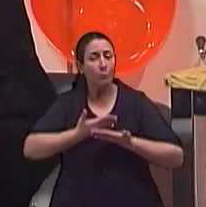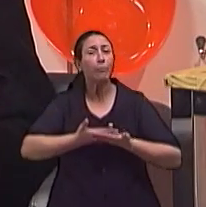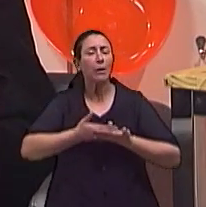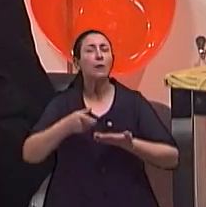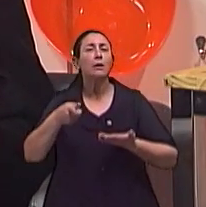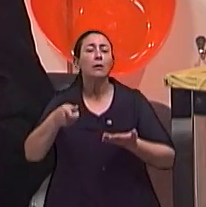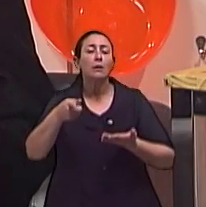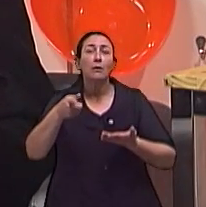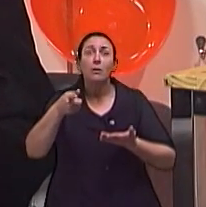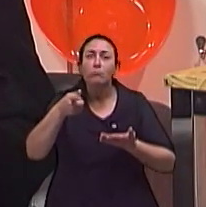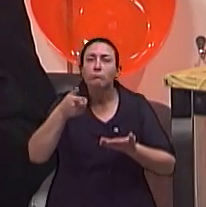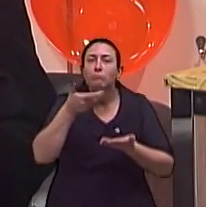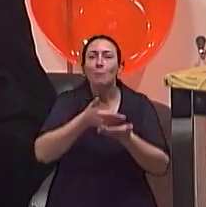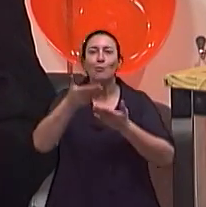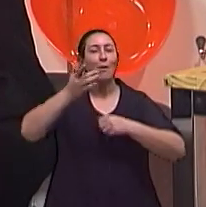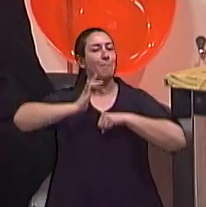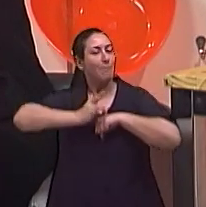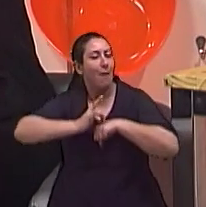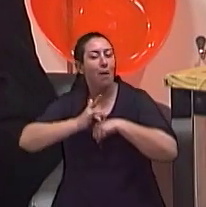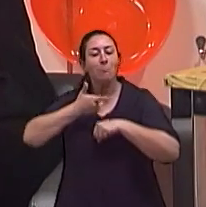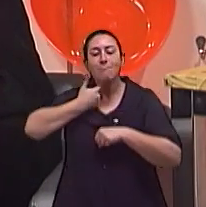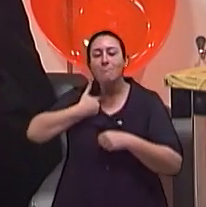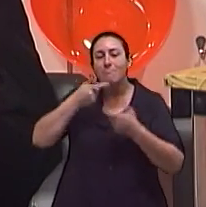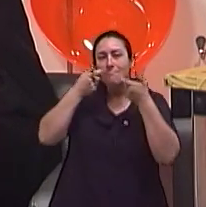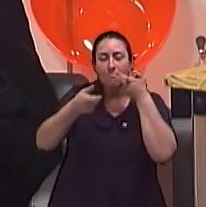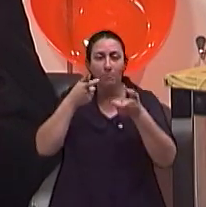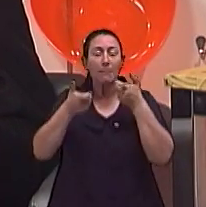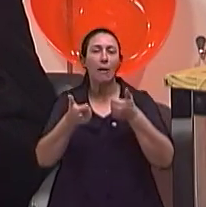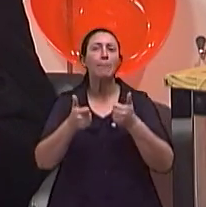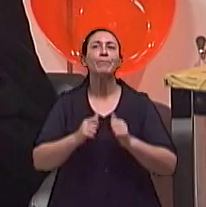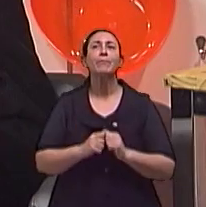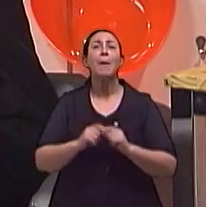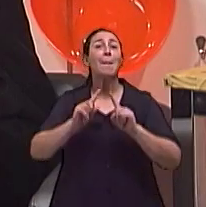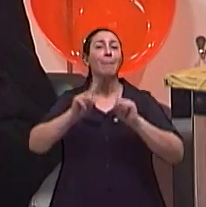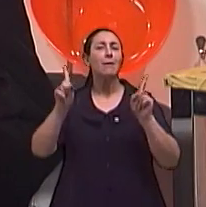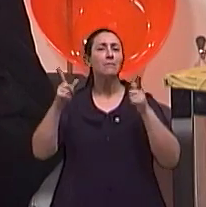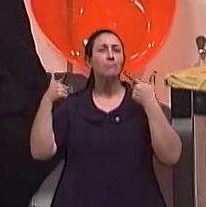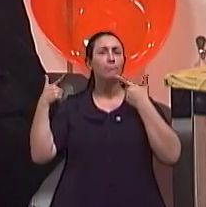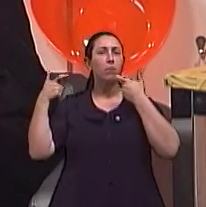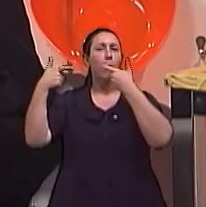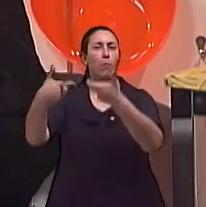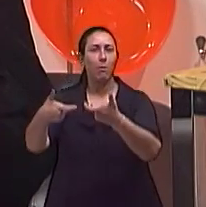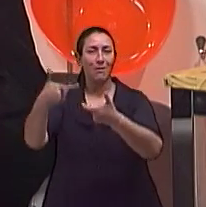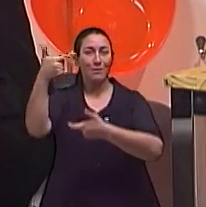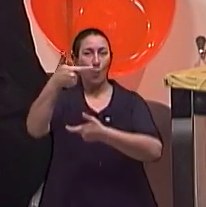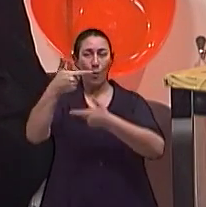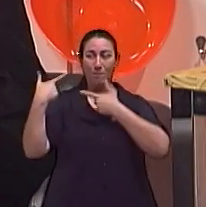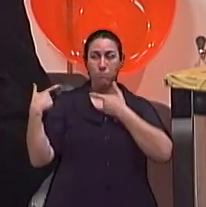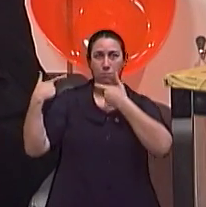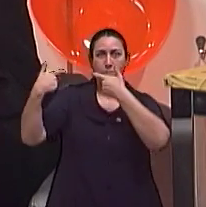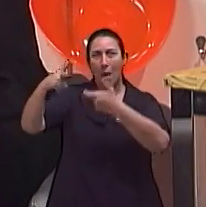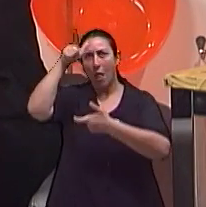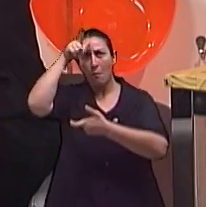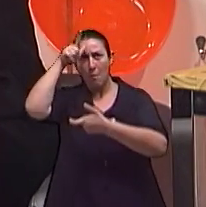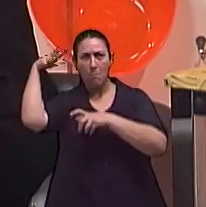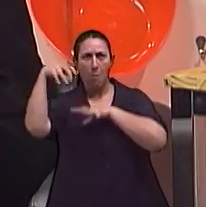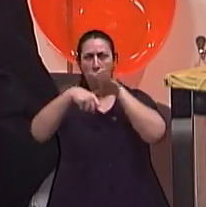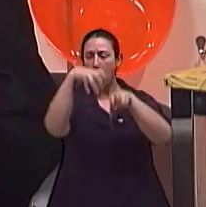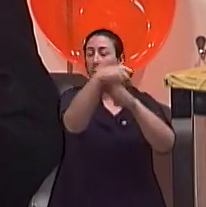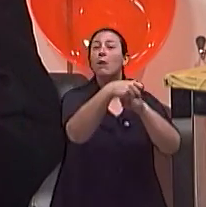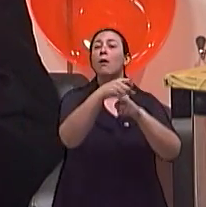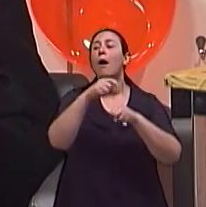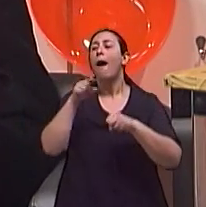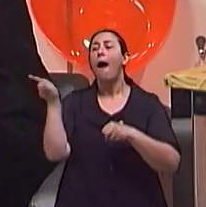quando estourou a Segunda Guerra Mundial, aí a mãe dela achou melhor ela voltar para a Holanda, porque tinha medo que Londres fosse bombardeada.